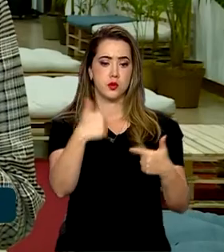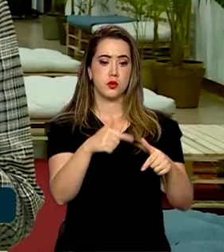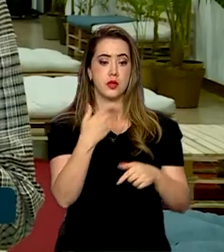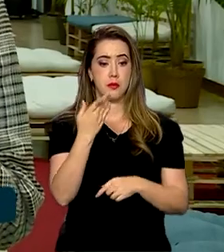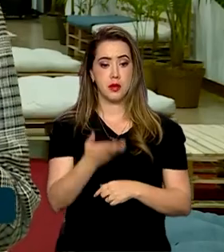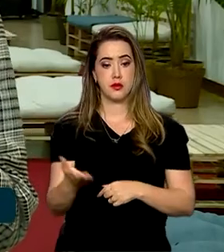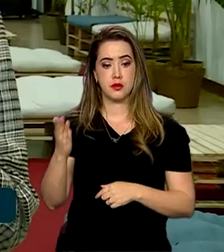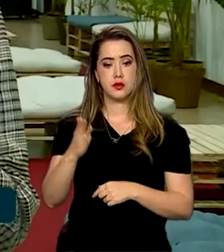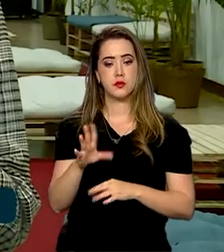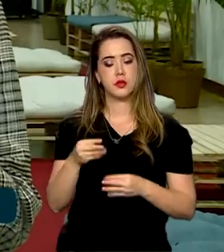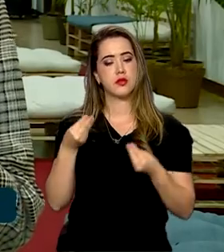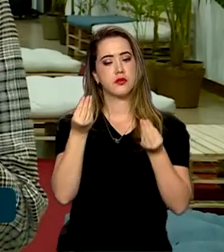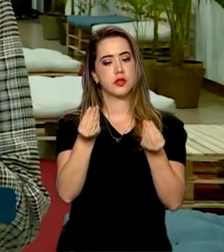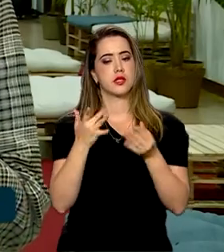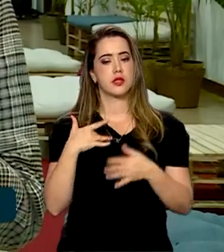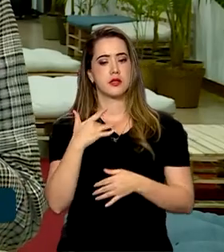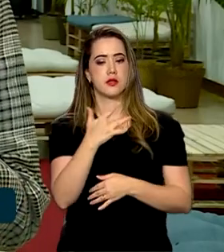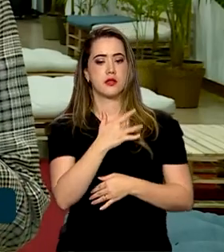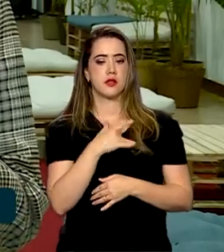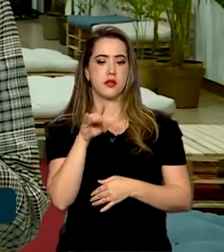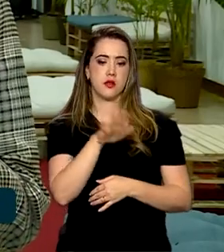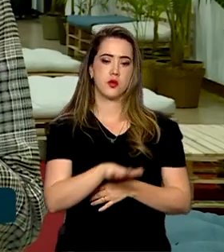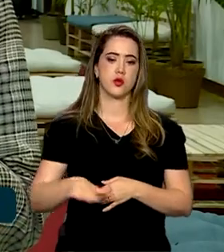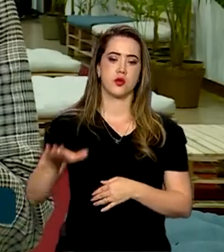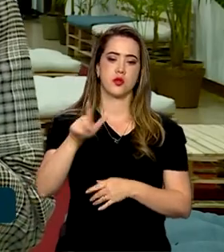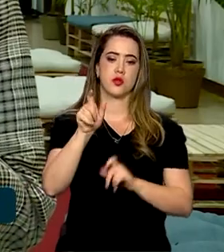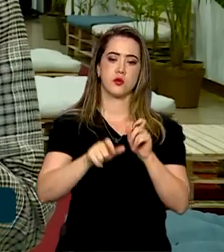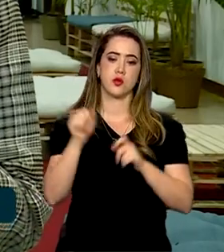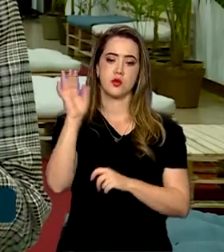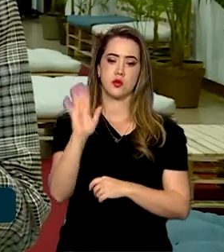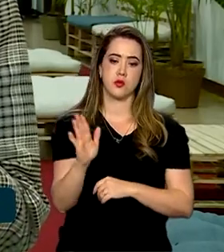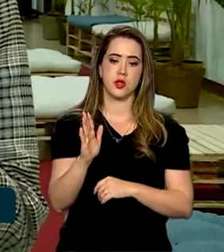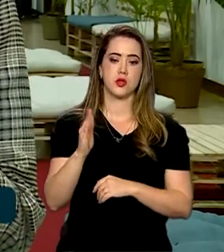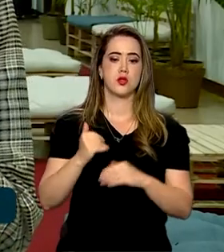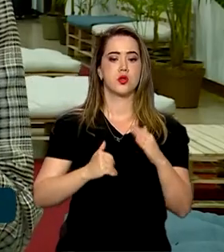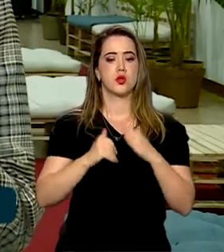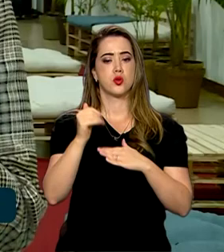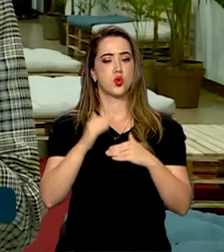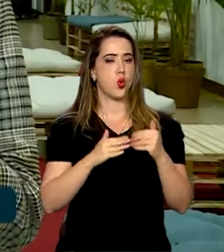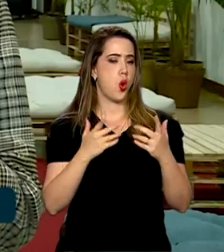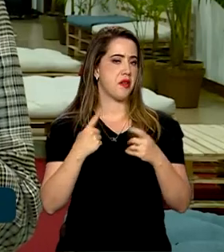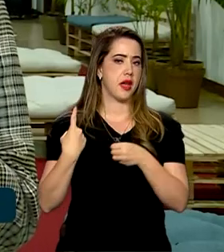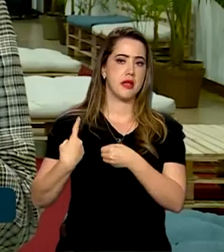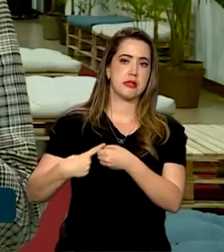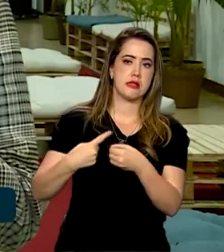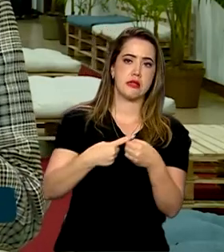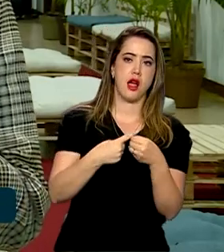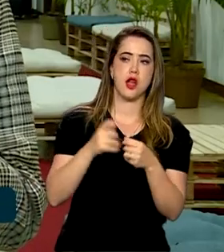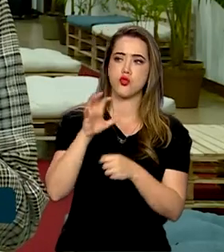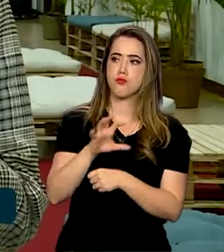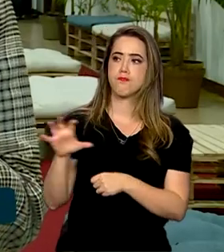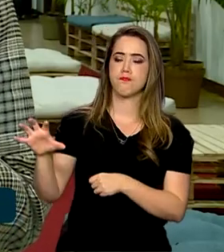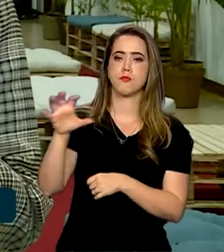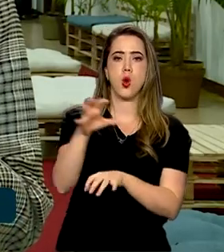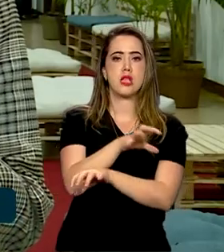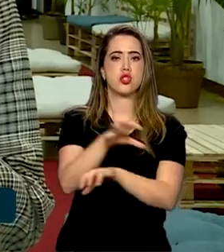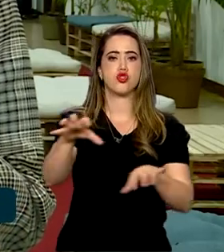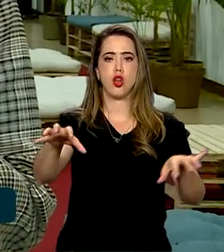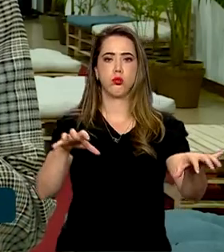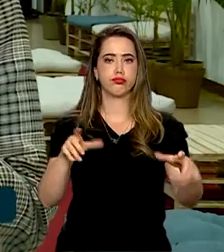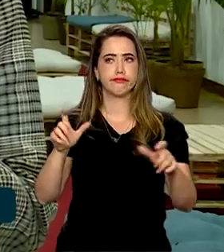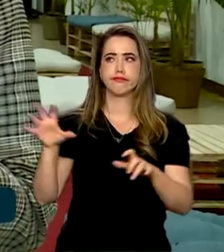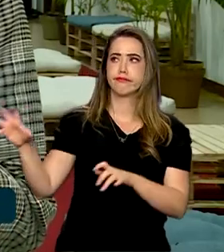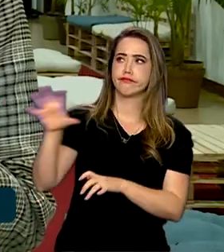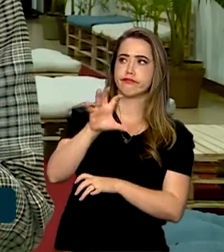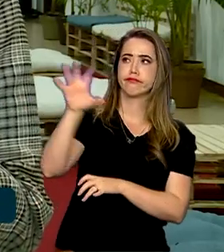para garantir a saúde a todos os brasileiros, independentemente da cidade, região ou localidade em que vivem.